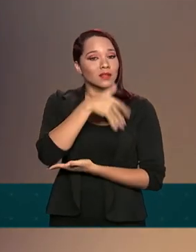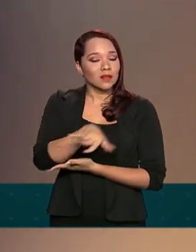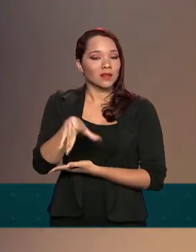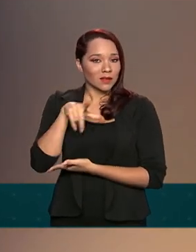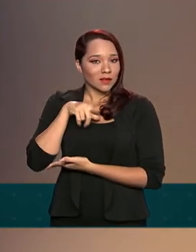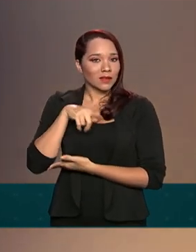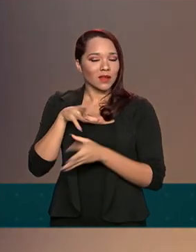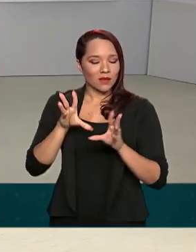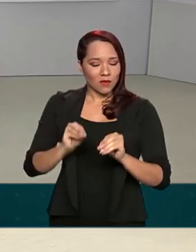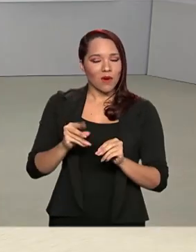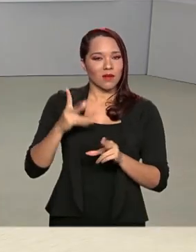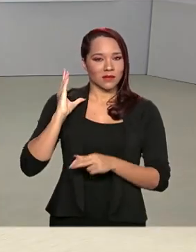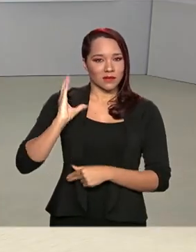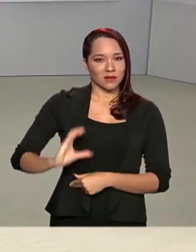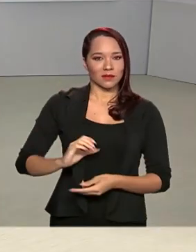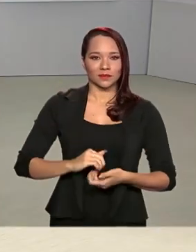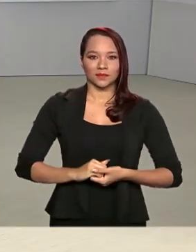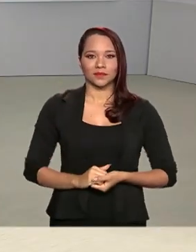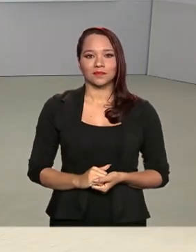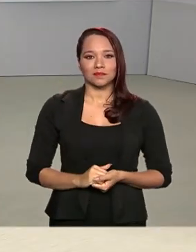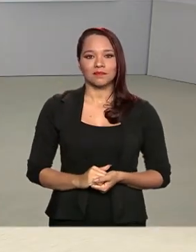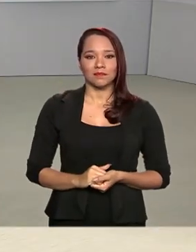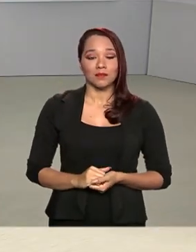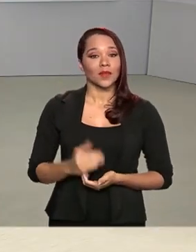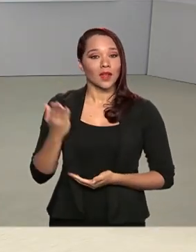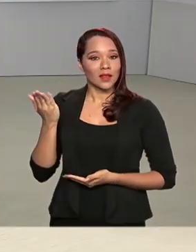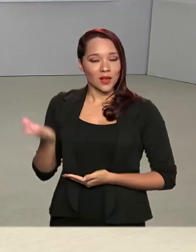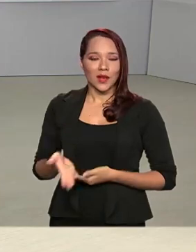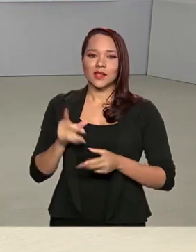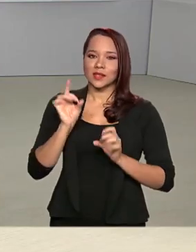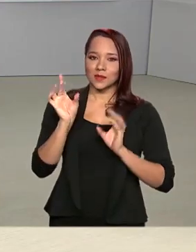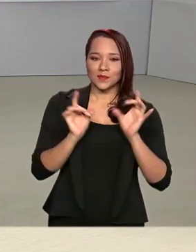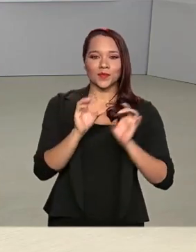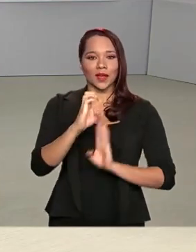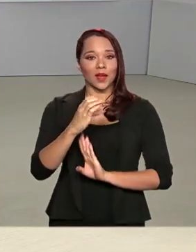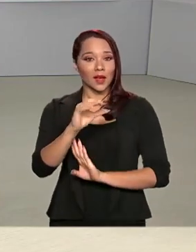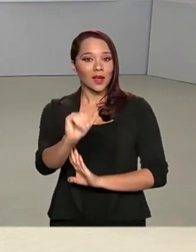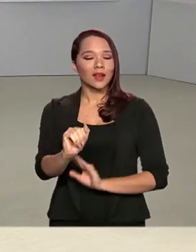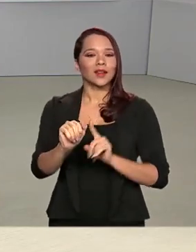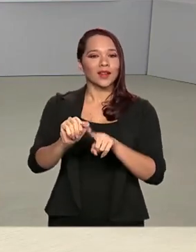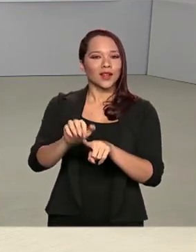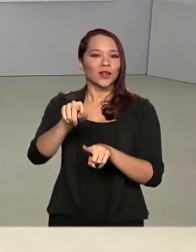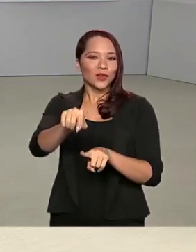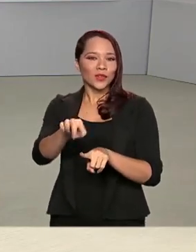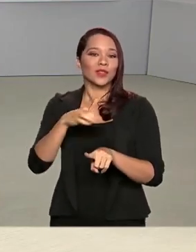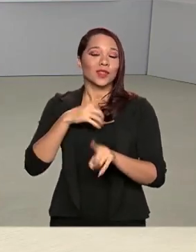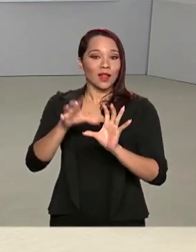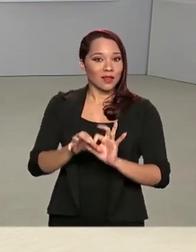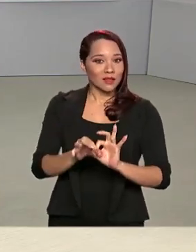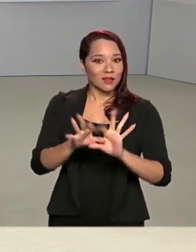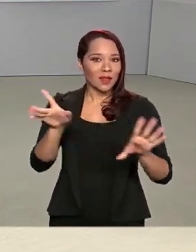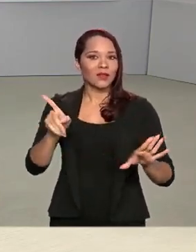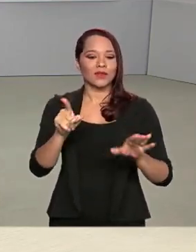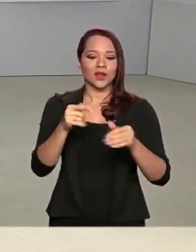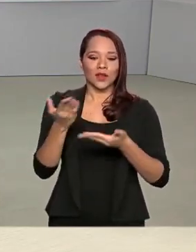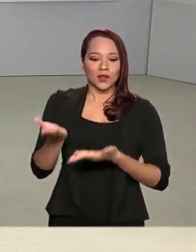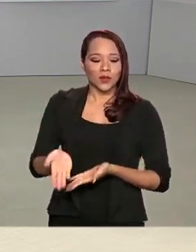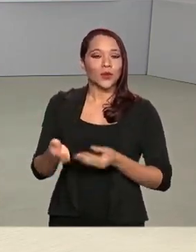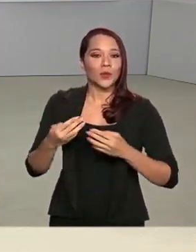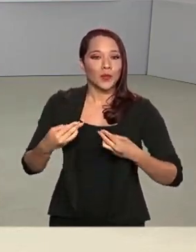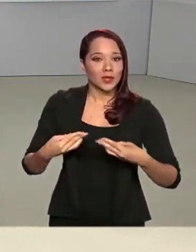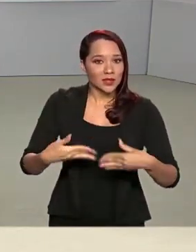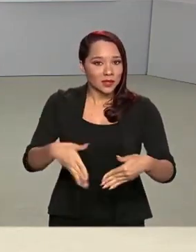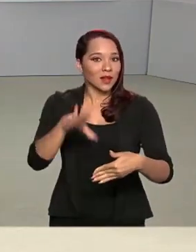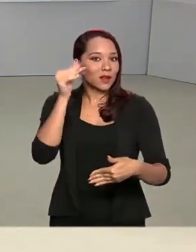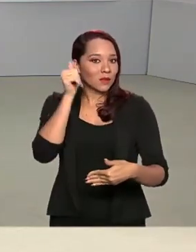têm como cidadãos. Essa edição especial do ECA com a Turma da Mônica está disponível no portal do Ministério da